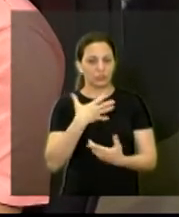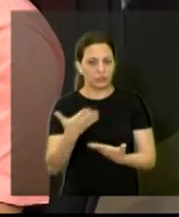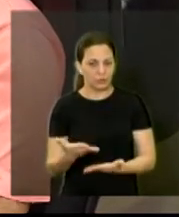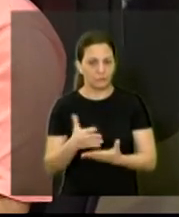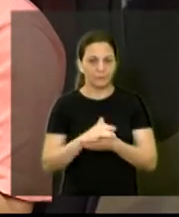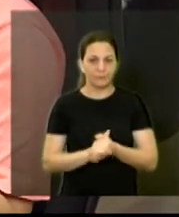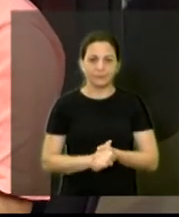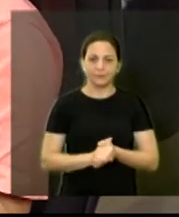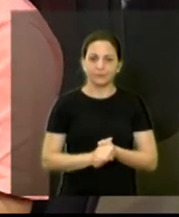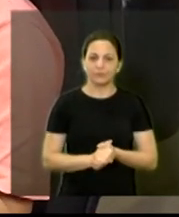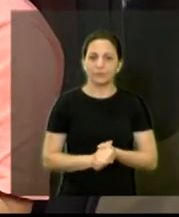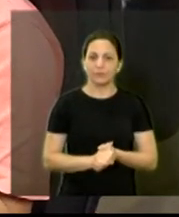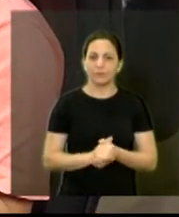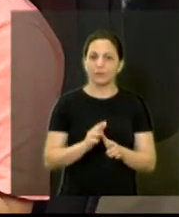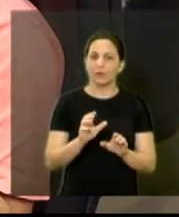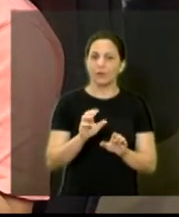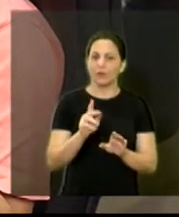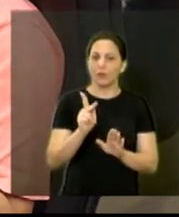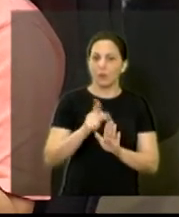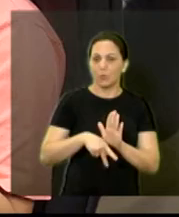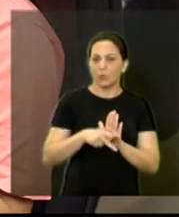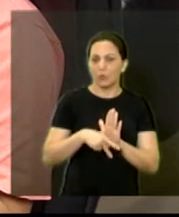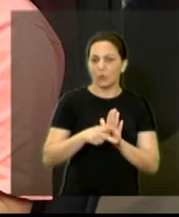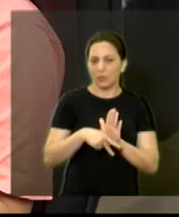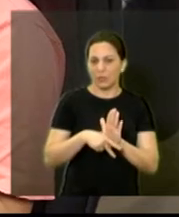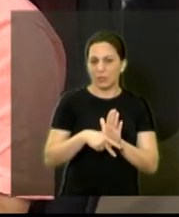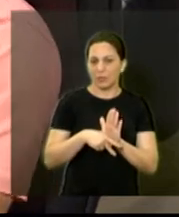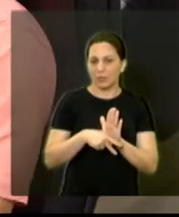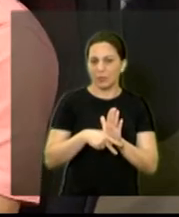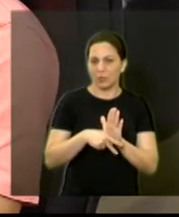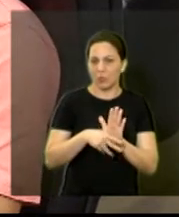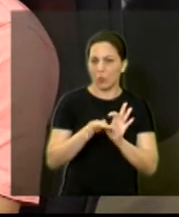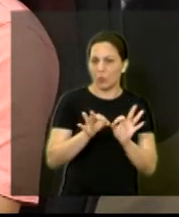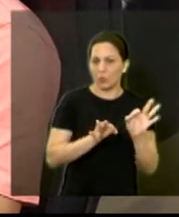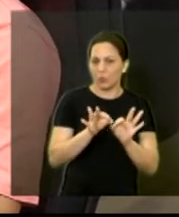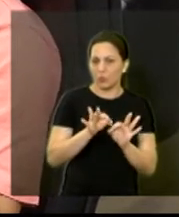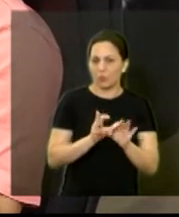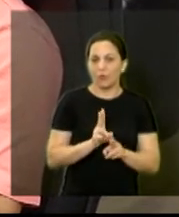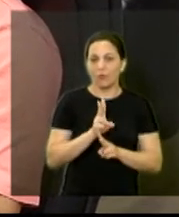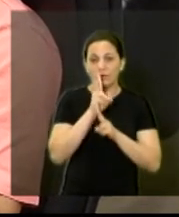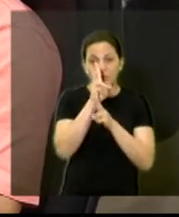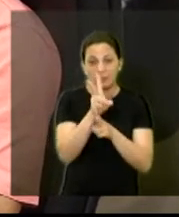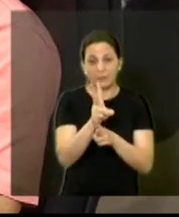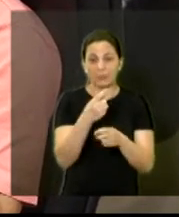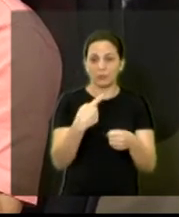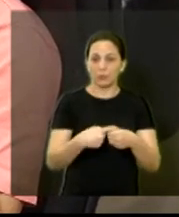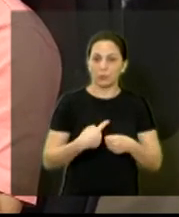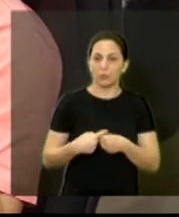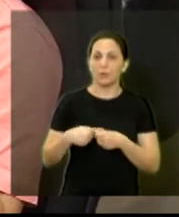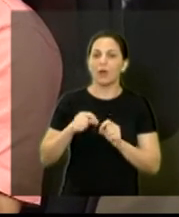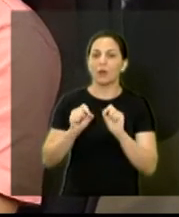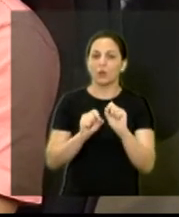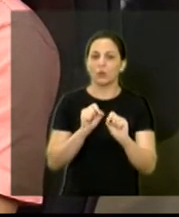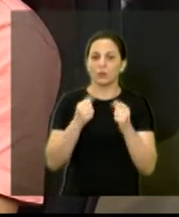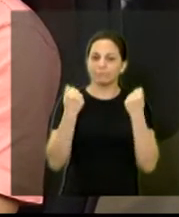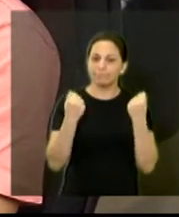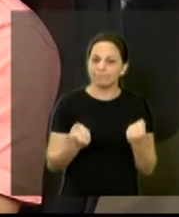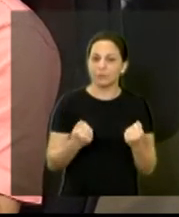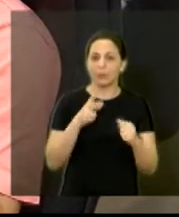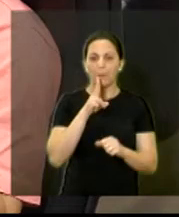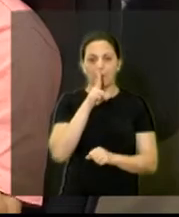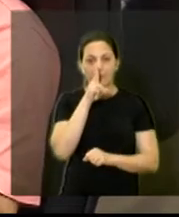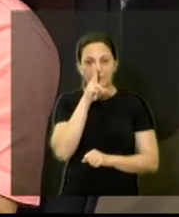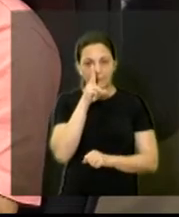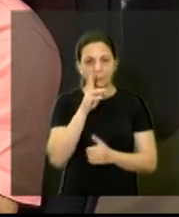ao programa de fortalecimento de bairros que está aí é um estudo